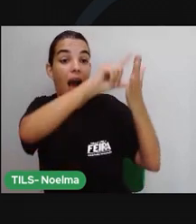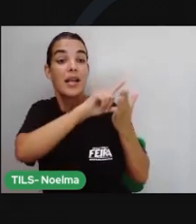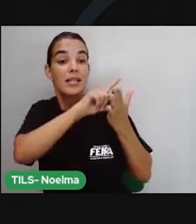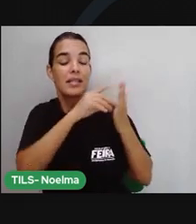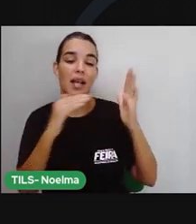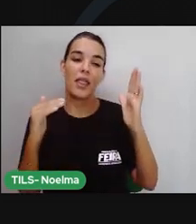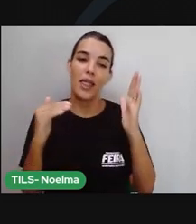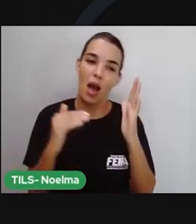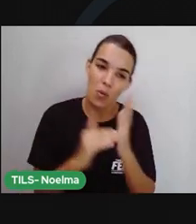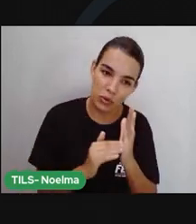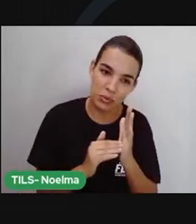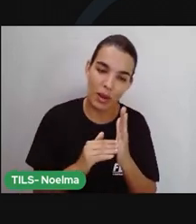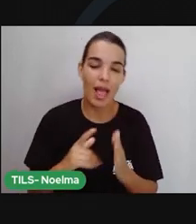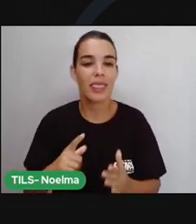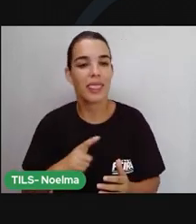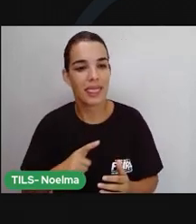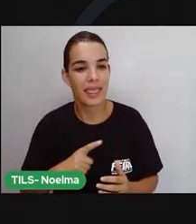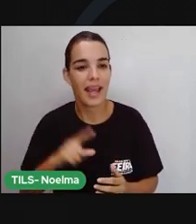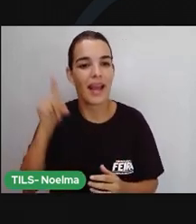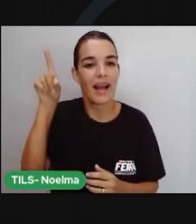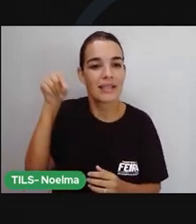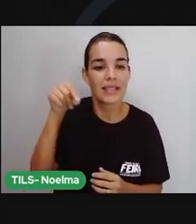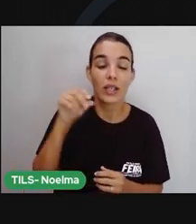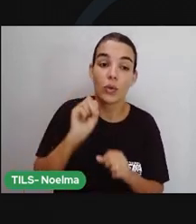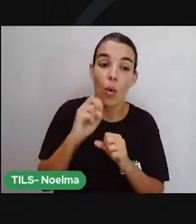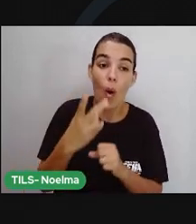tônica. Cálculo.